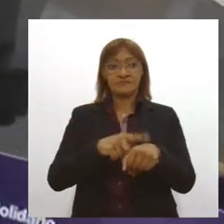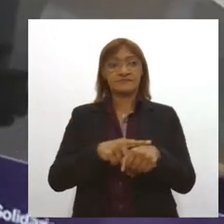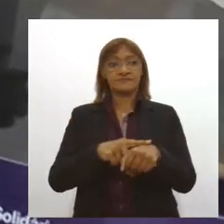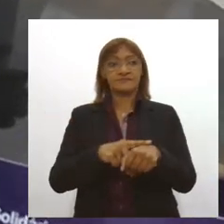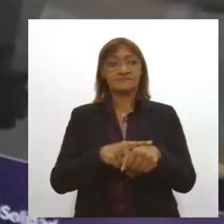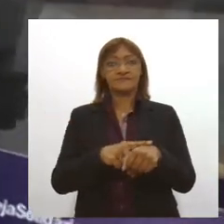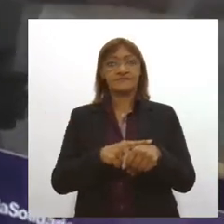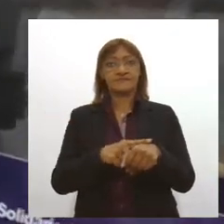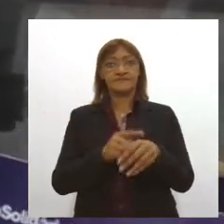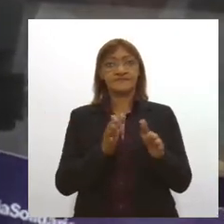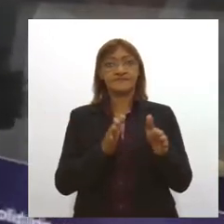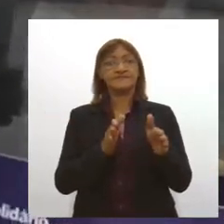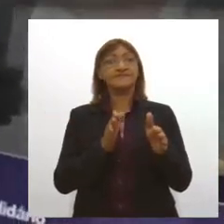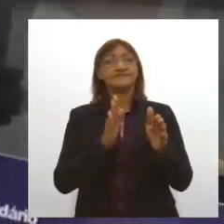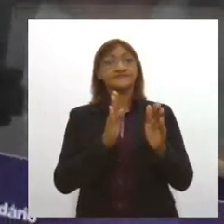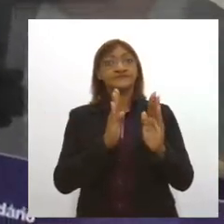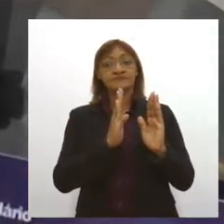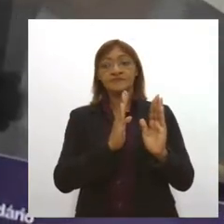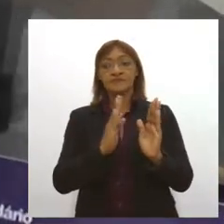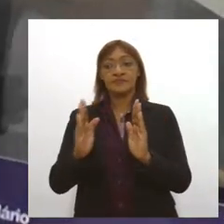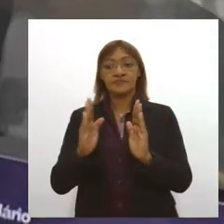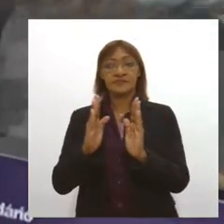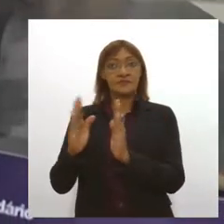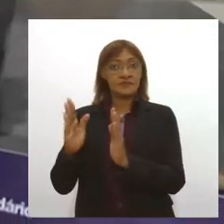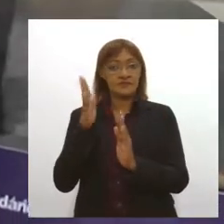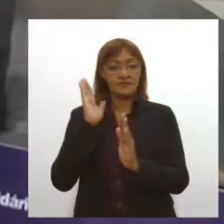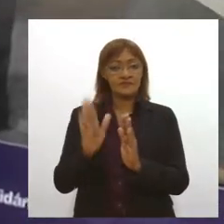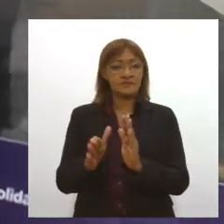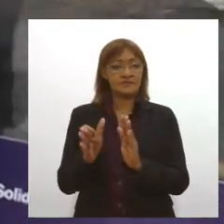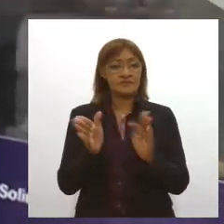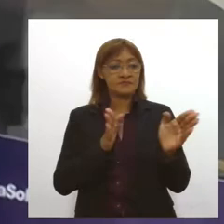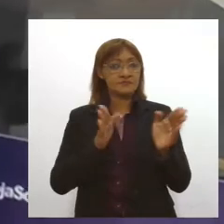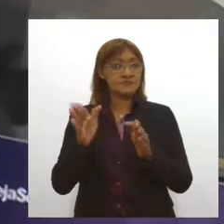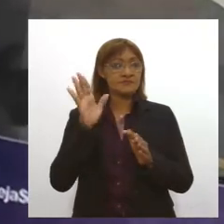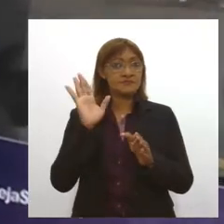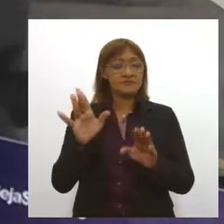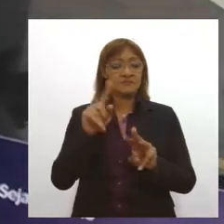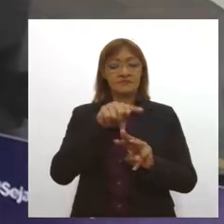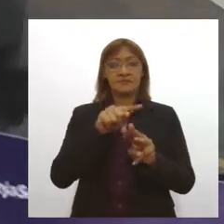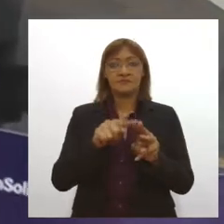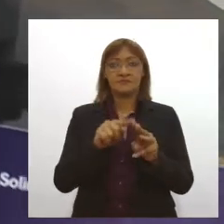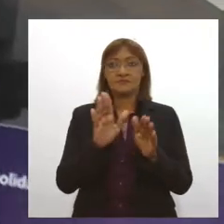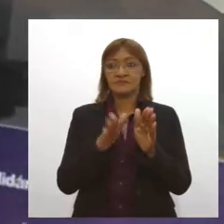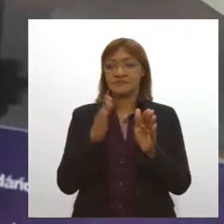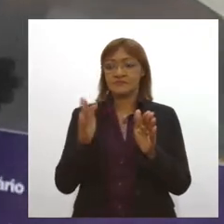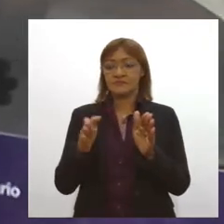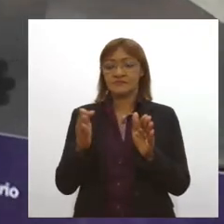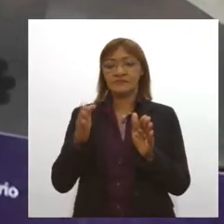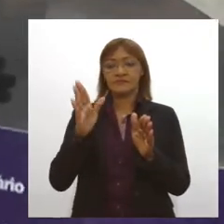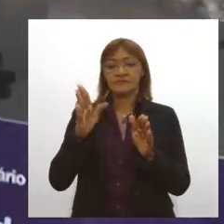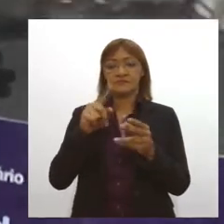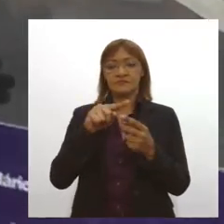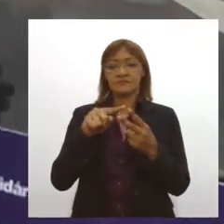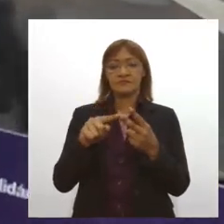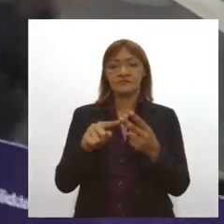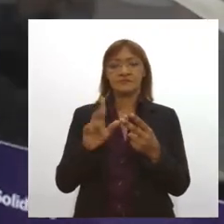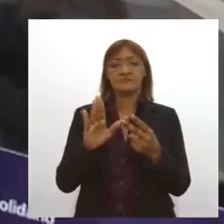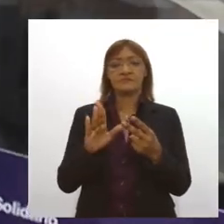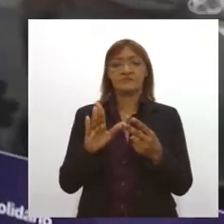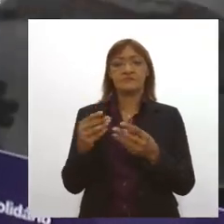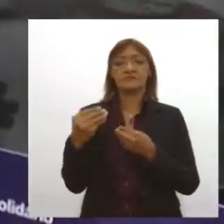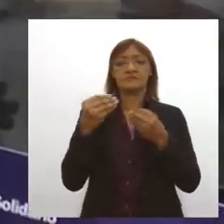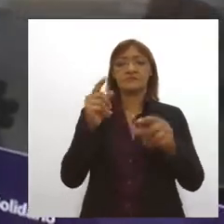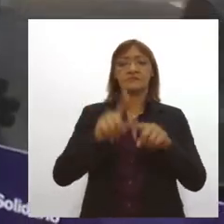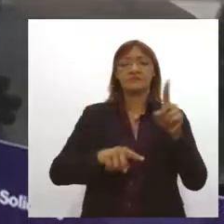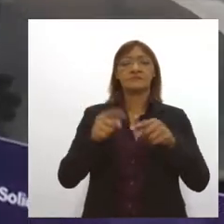etapas no ano passado, onde foram arrecadadas 87 toneladas de alimentos, nas duas edições. E